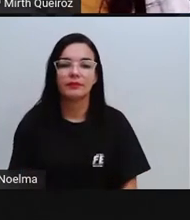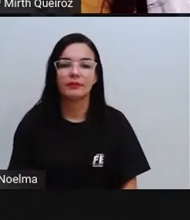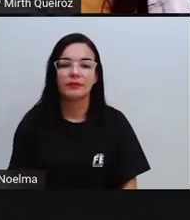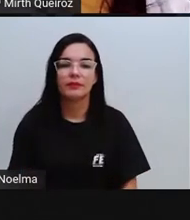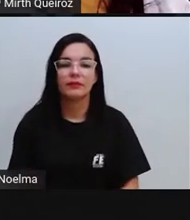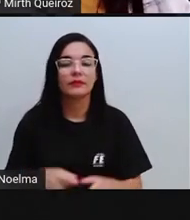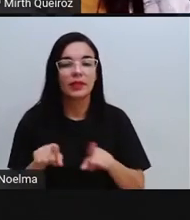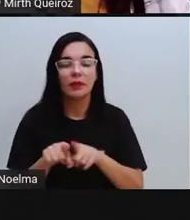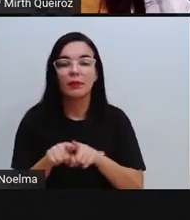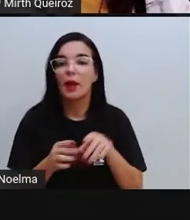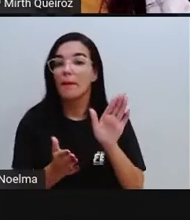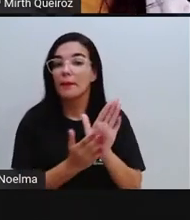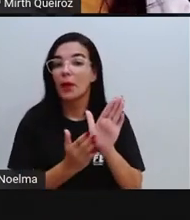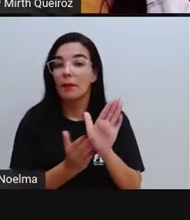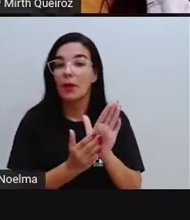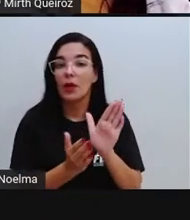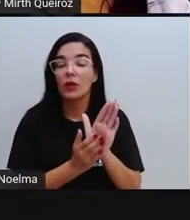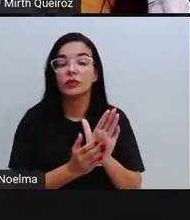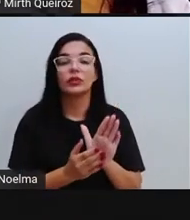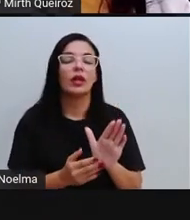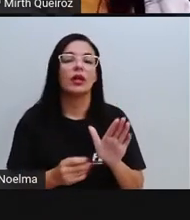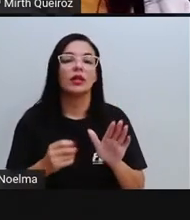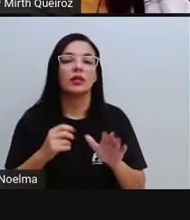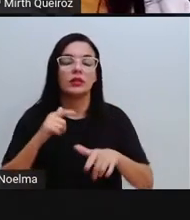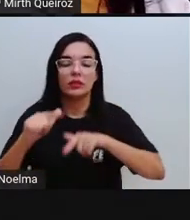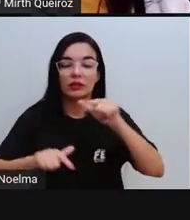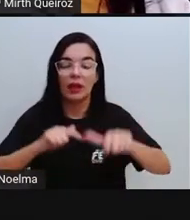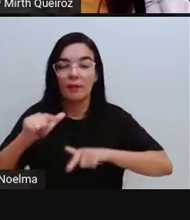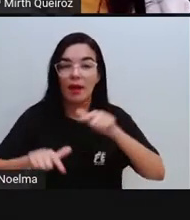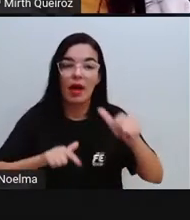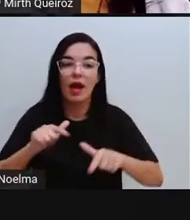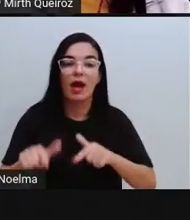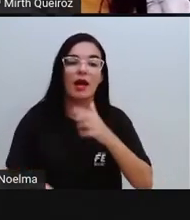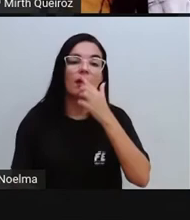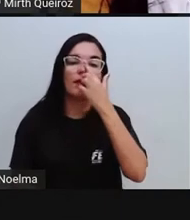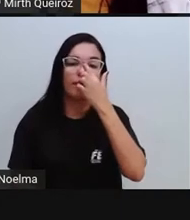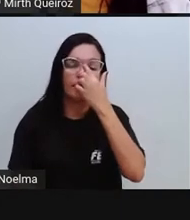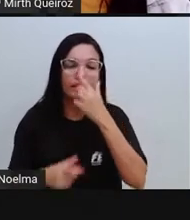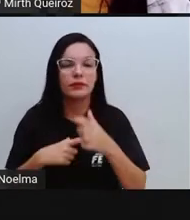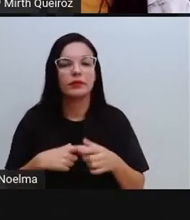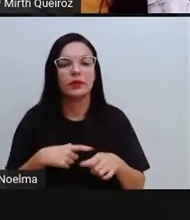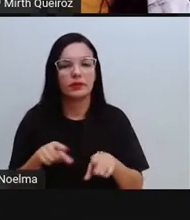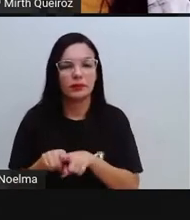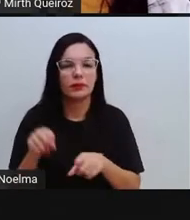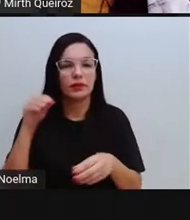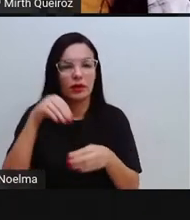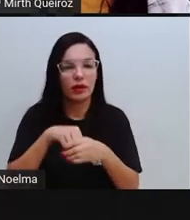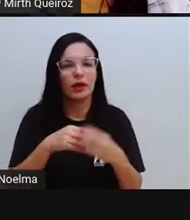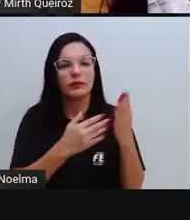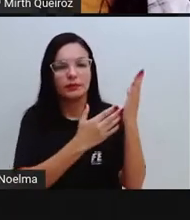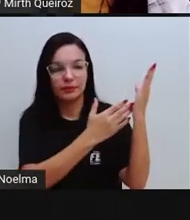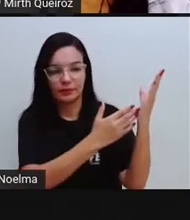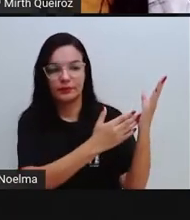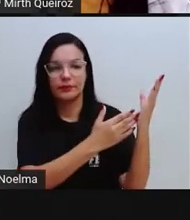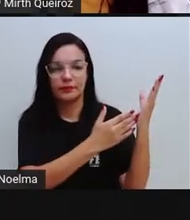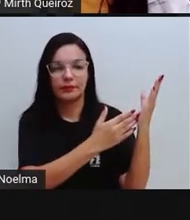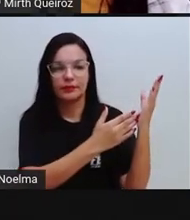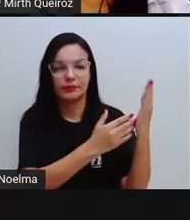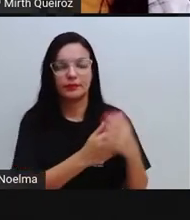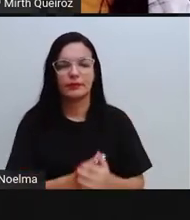emprego, né? Vaga de emprego em determinado local. Dentre vários outros aí que podem ser colocados dentro desses